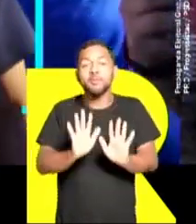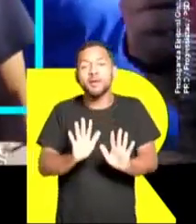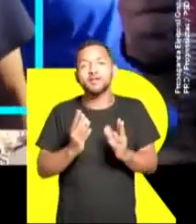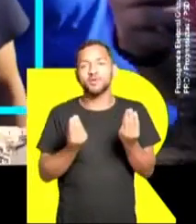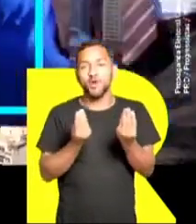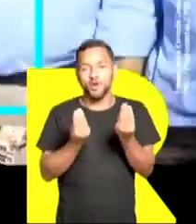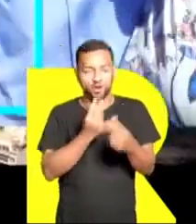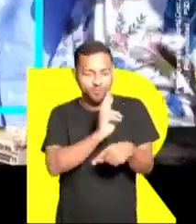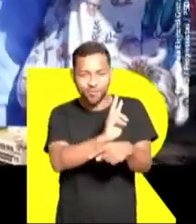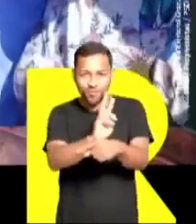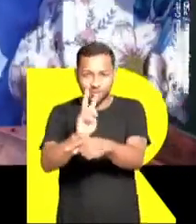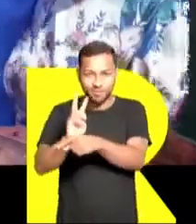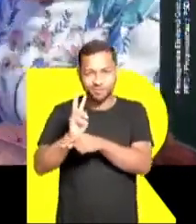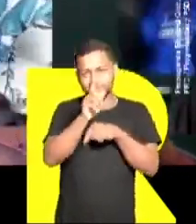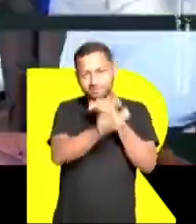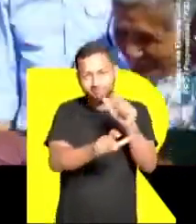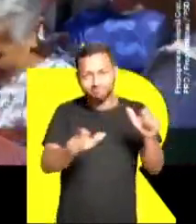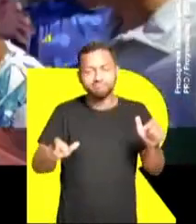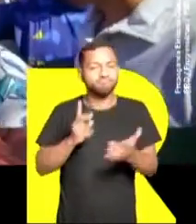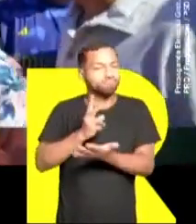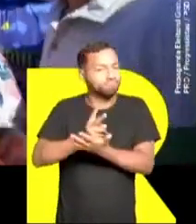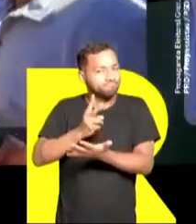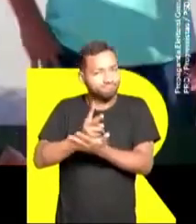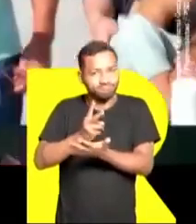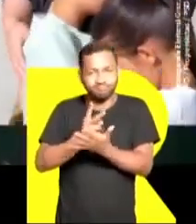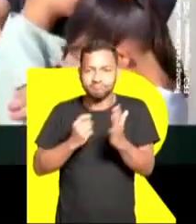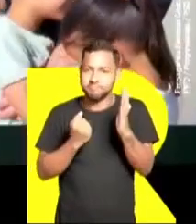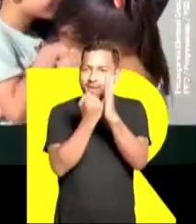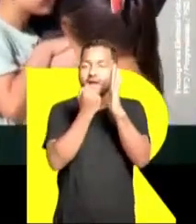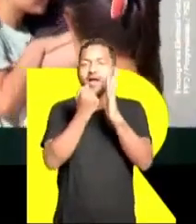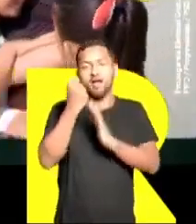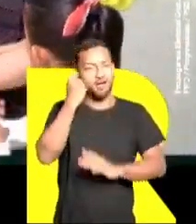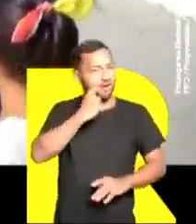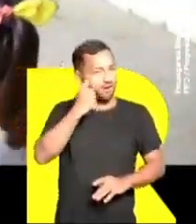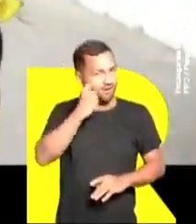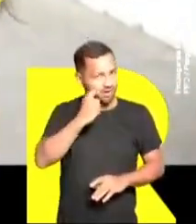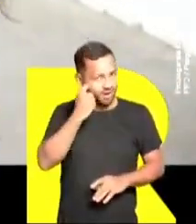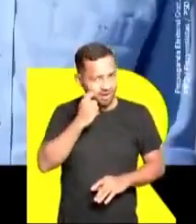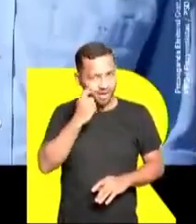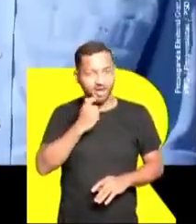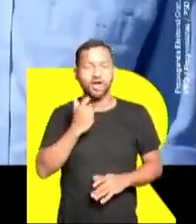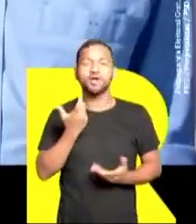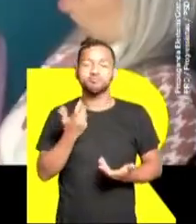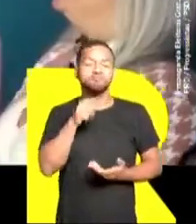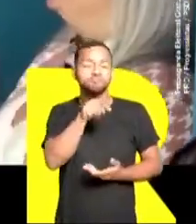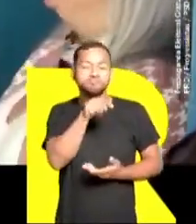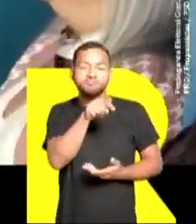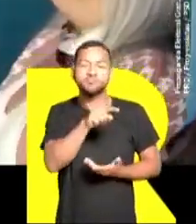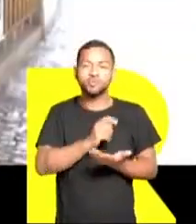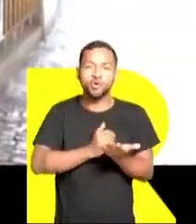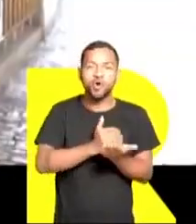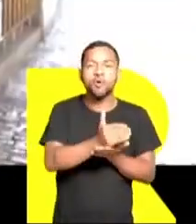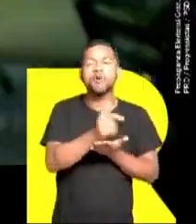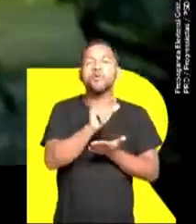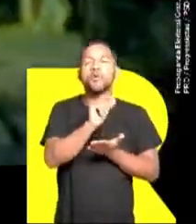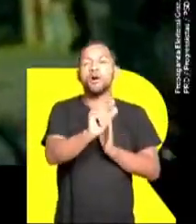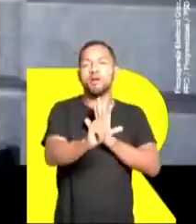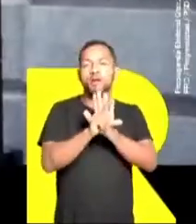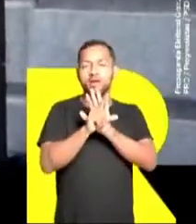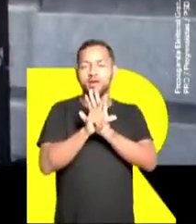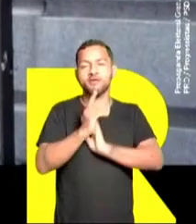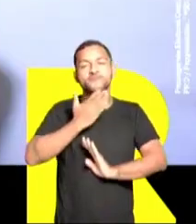Aliás, cuidar de gente sempre foi a grande marca do Ricardo Nunes. Foi dele a lei que